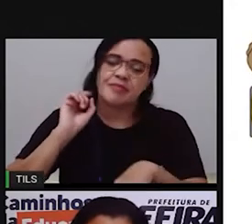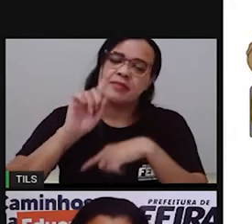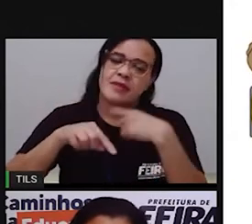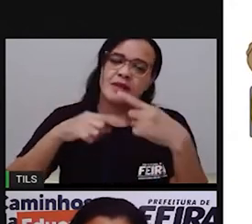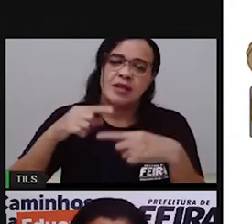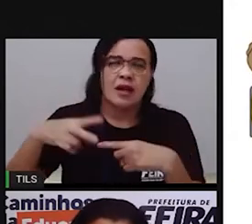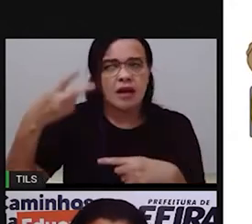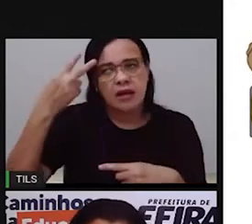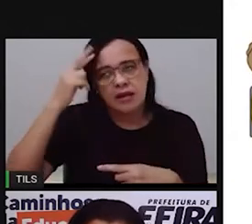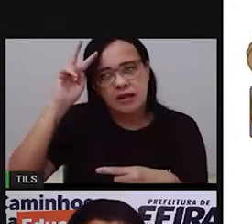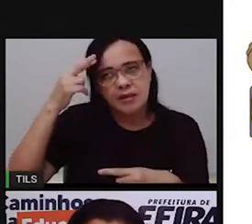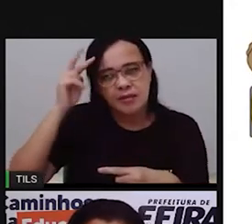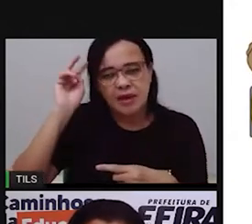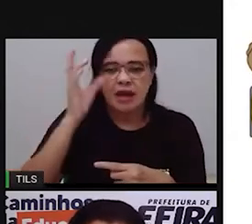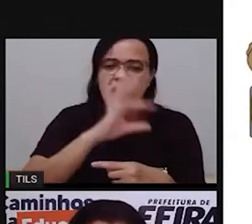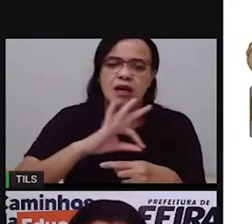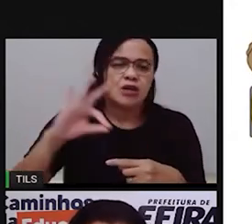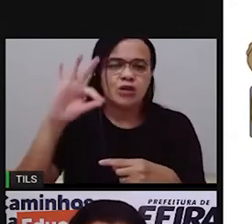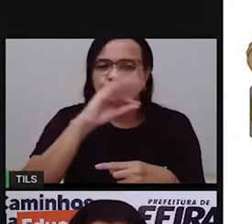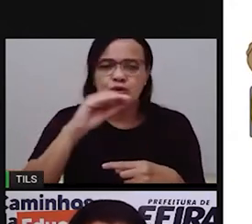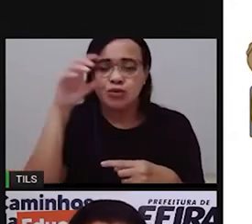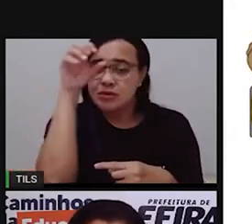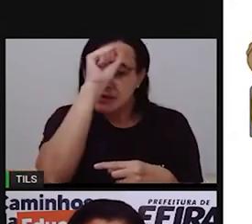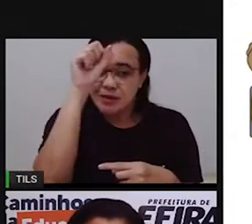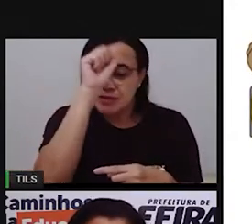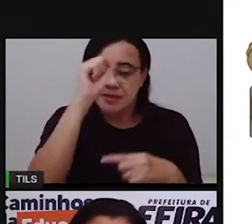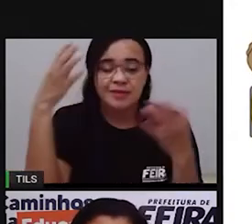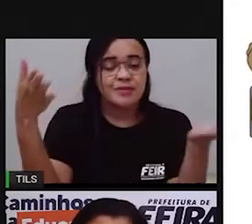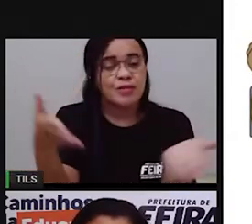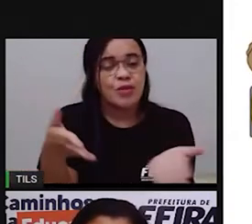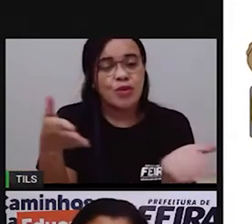os aspectos que a gente abordou nessa aula de hoje